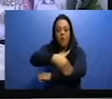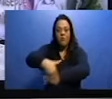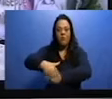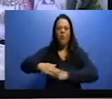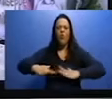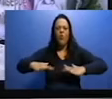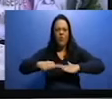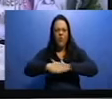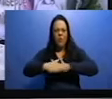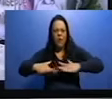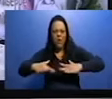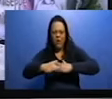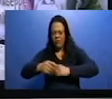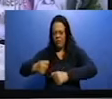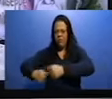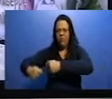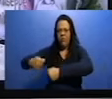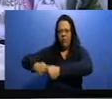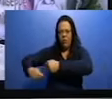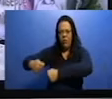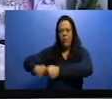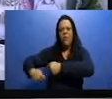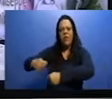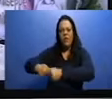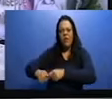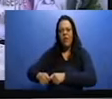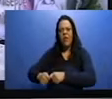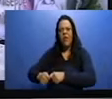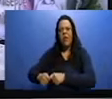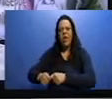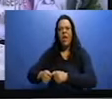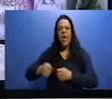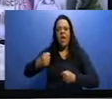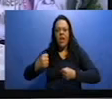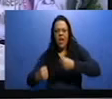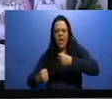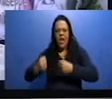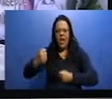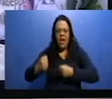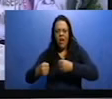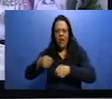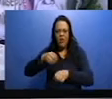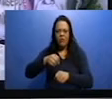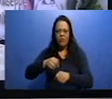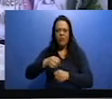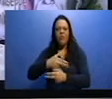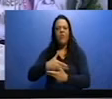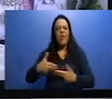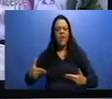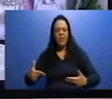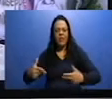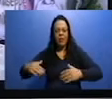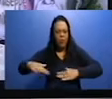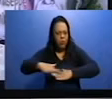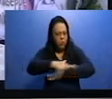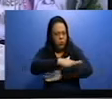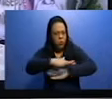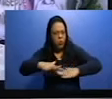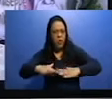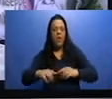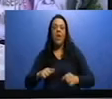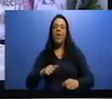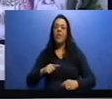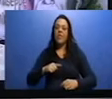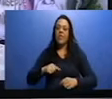tem mais comércios, às vezes onde o tráfico de veículos é mais intenso. Temos sempre as prefeituras, né?